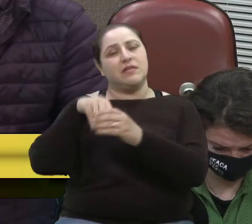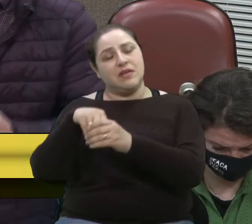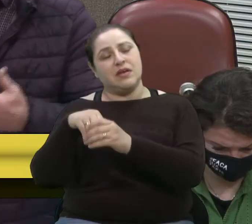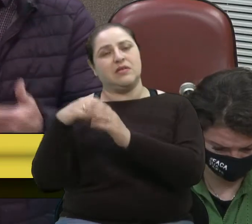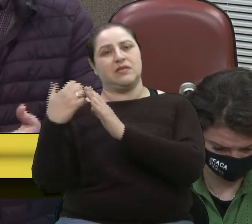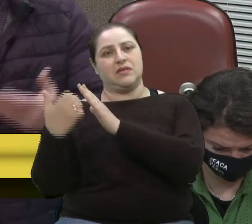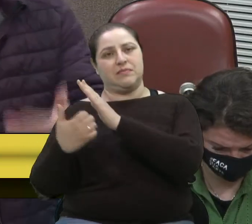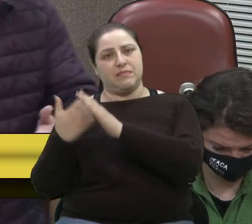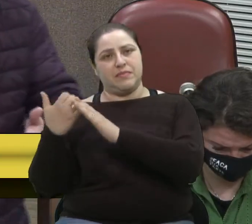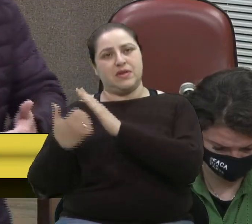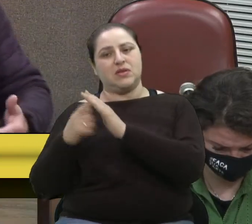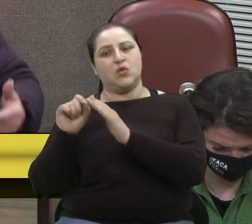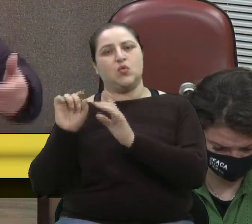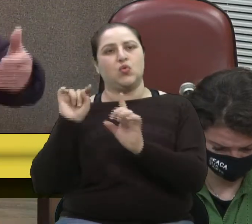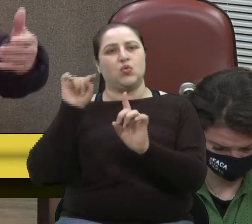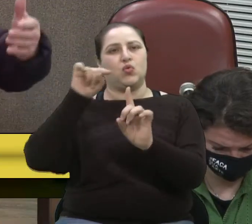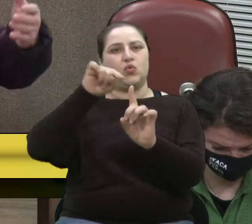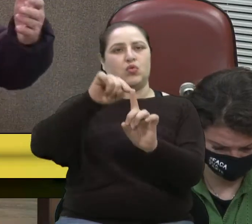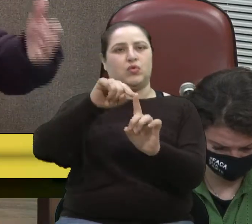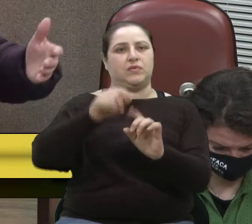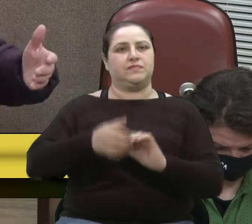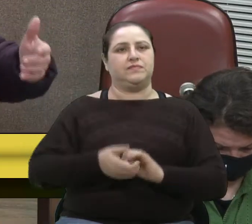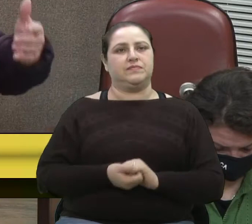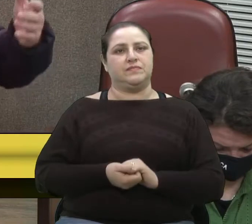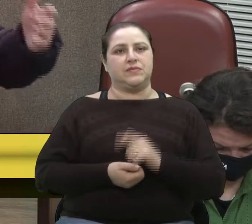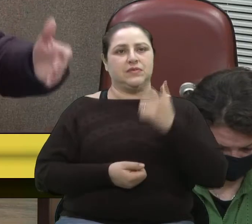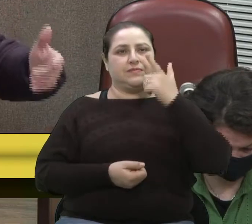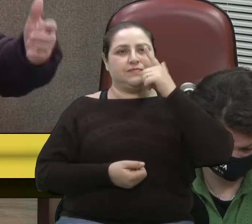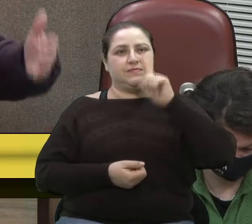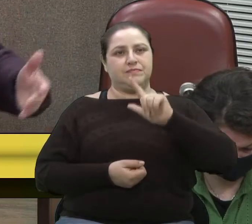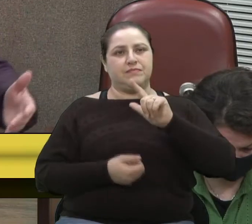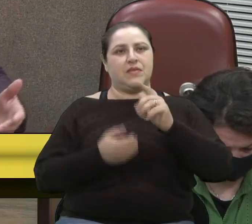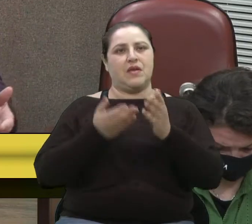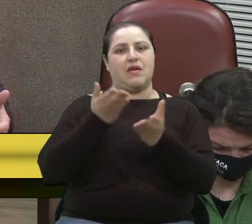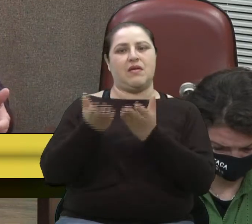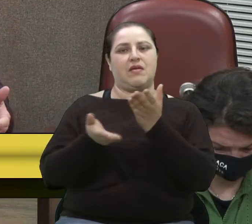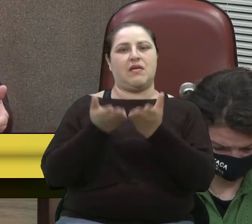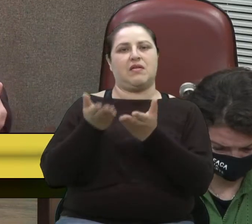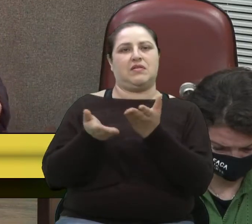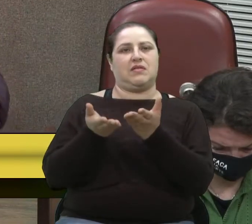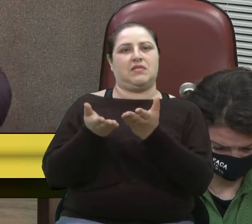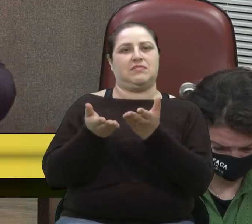o objetivo é atingir e agradar o ser humano,